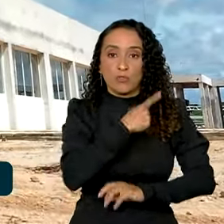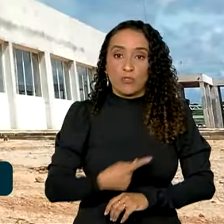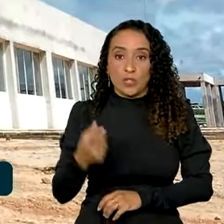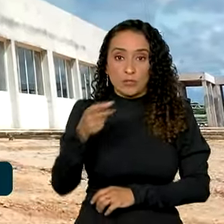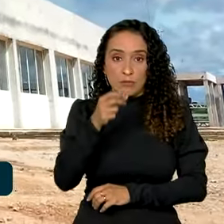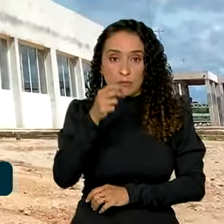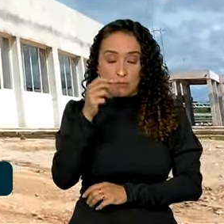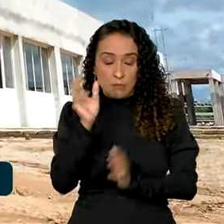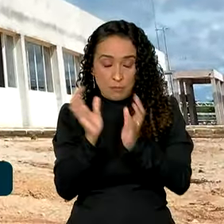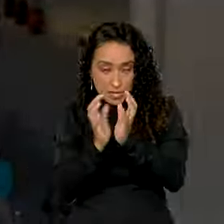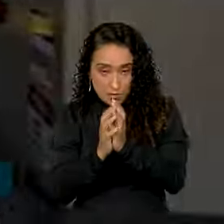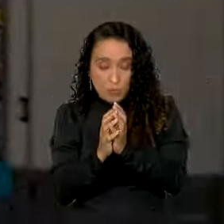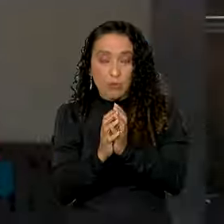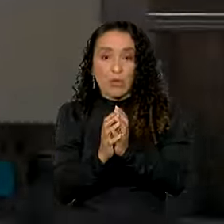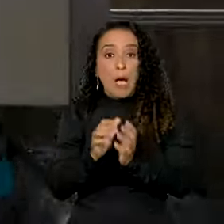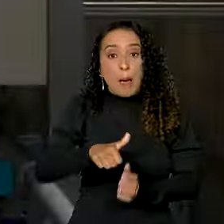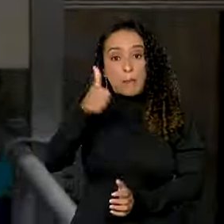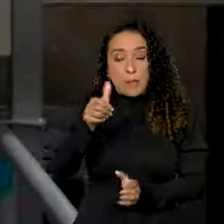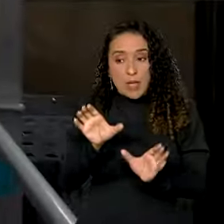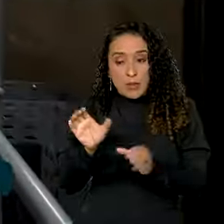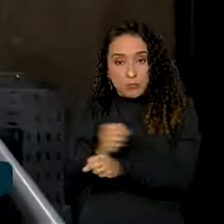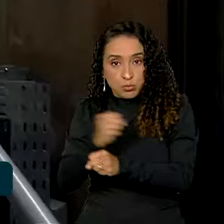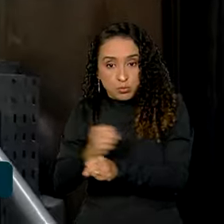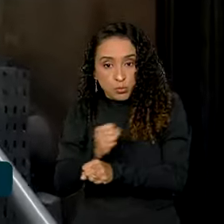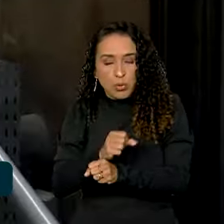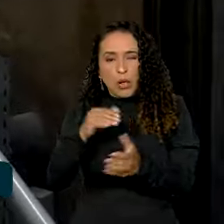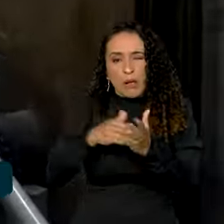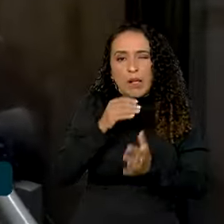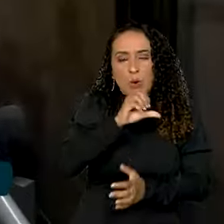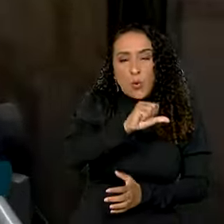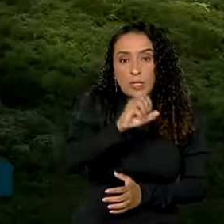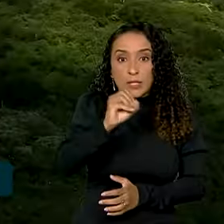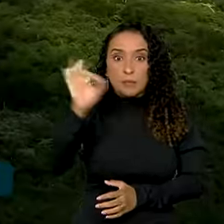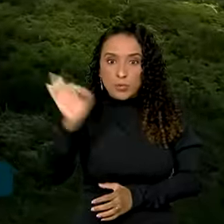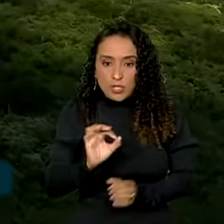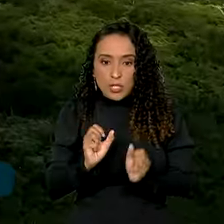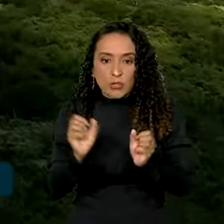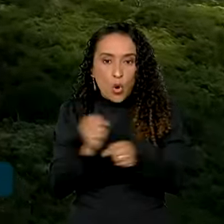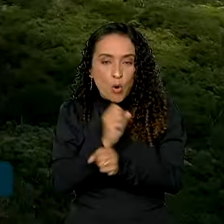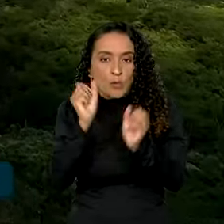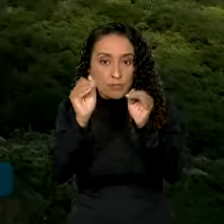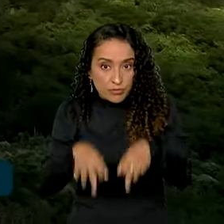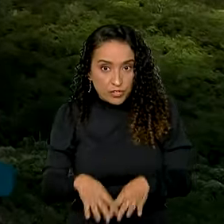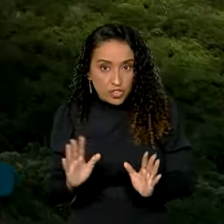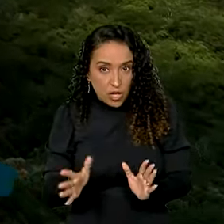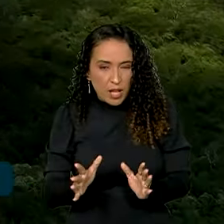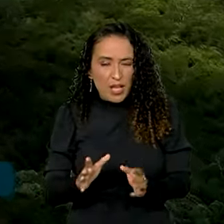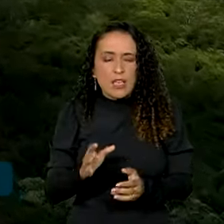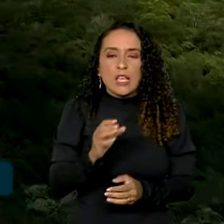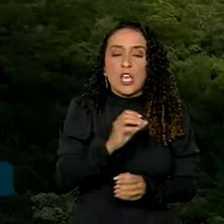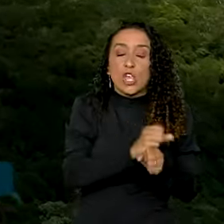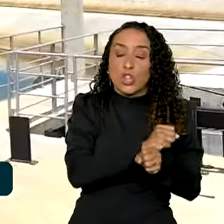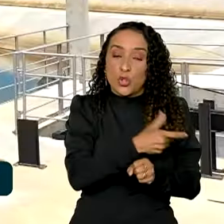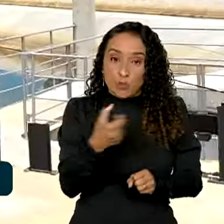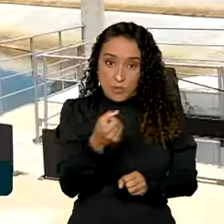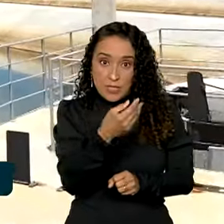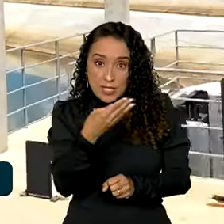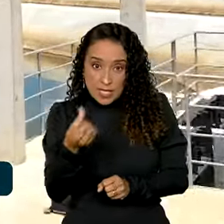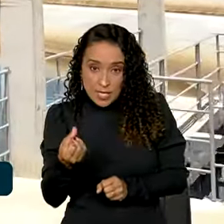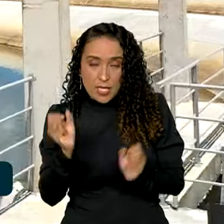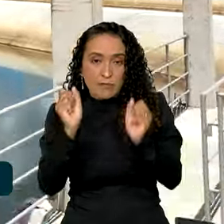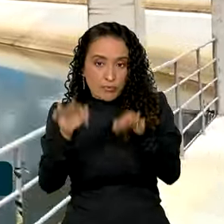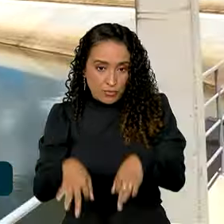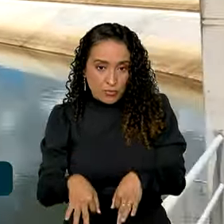fase da adutora do Agreste está com 80% da obra executada e deve ser concluída em 2026. A